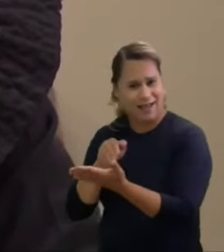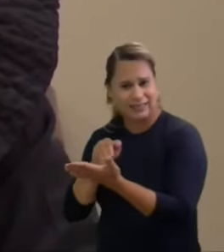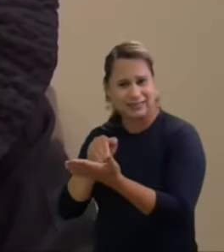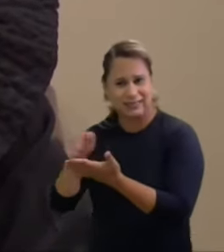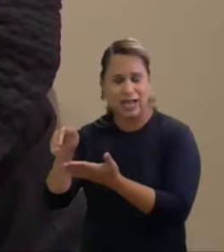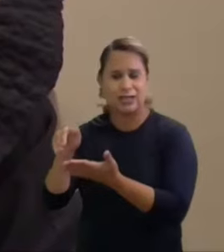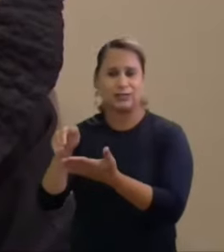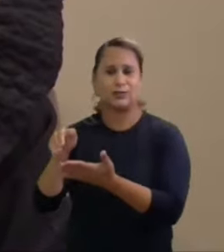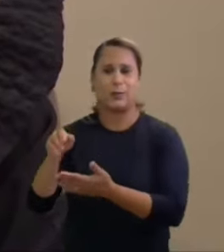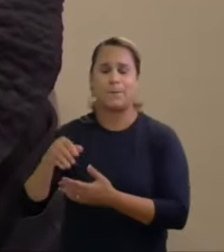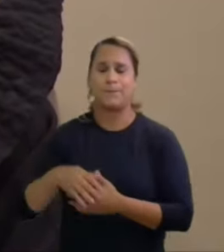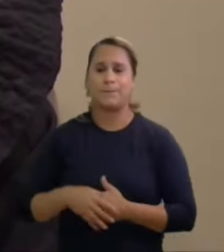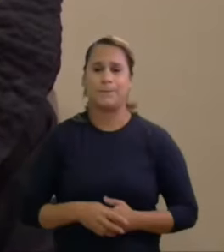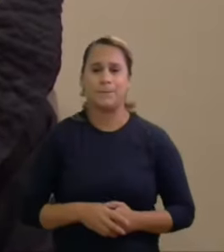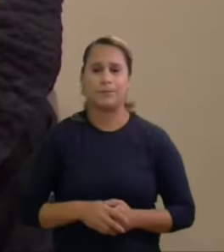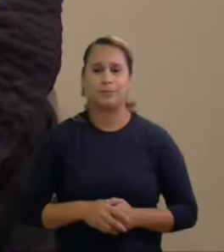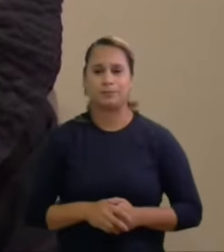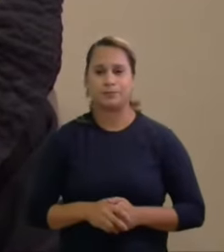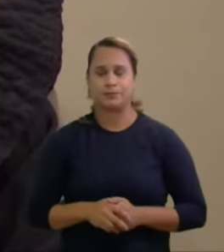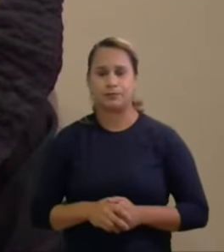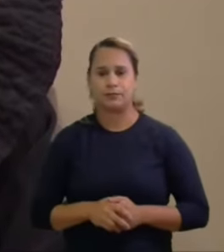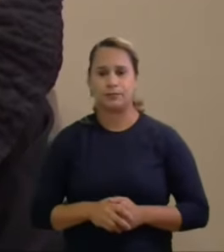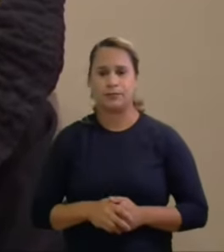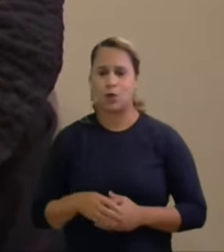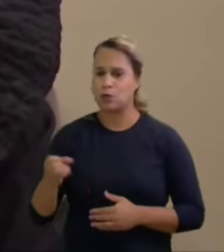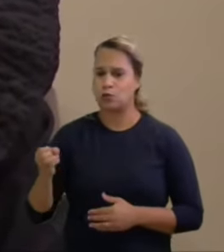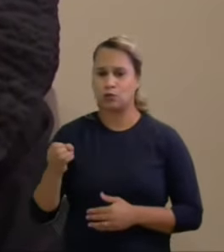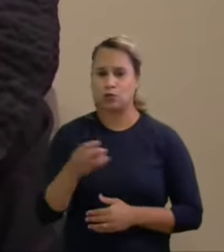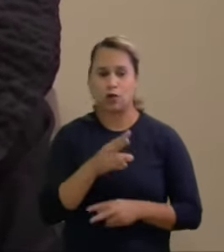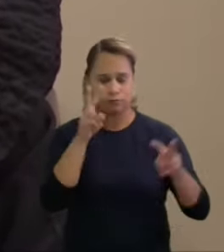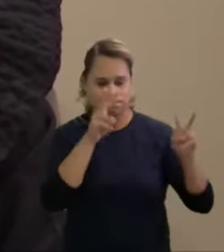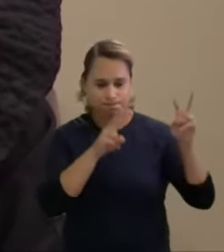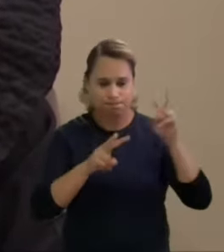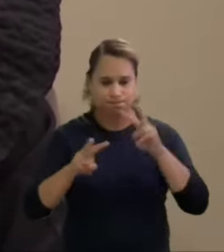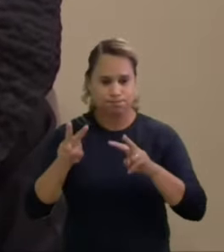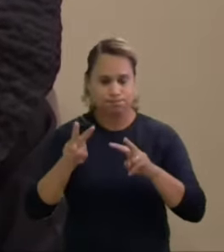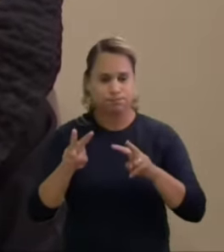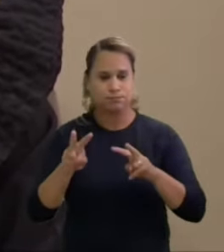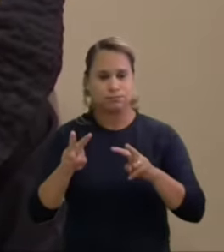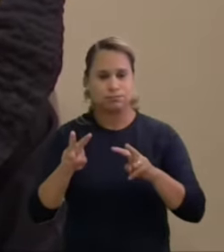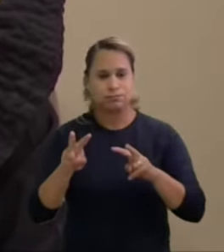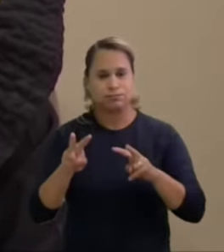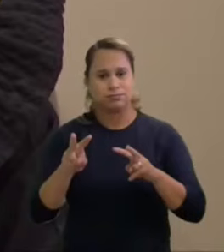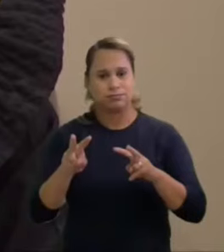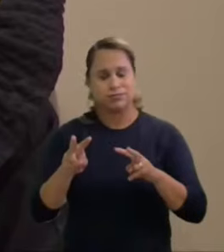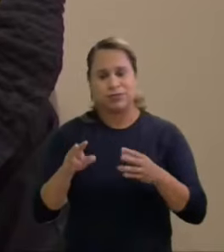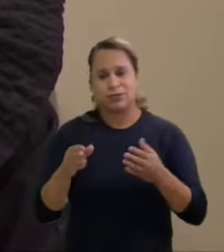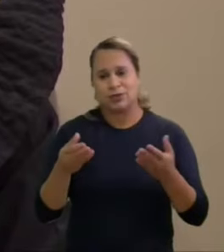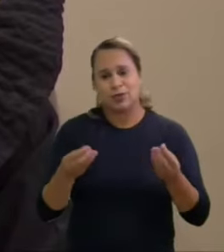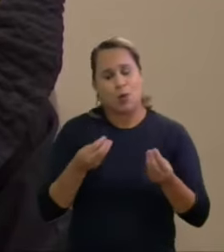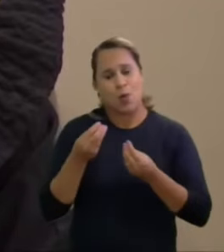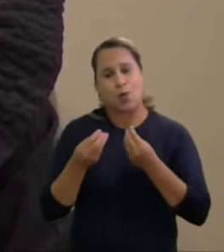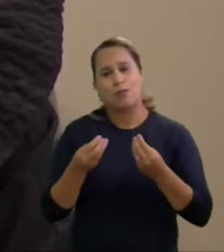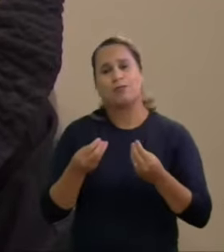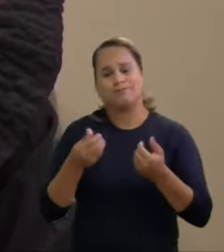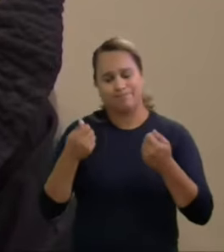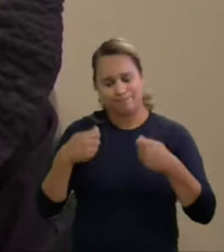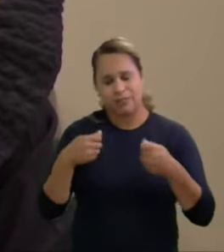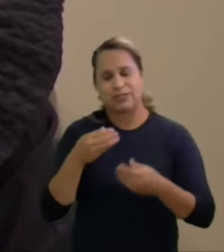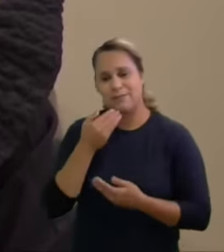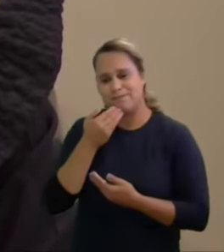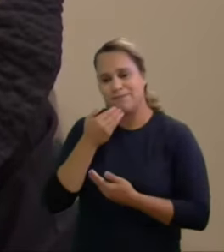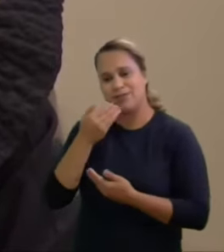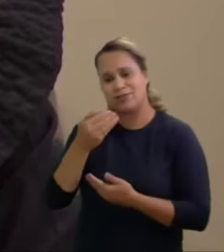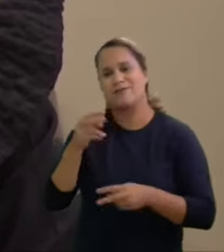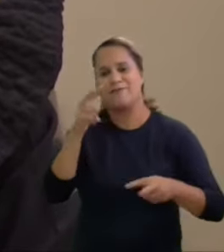e essa nova visão eu não tenho outra alternativa senão pedir vista do processo e considerando